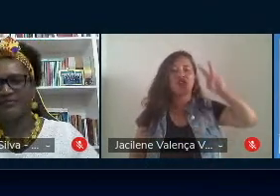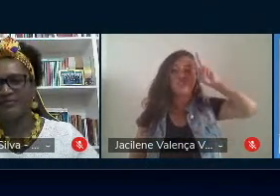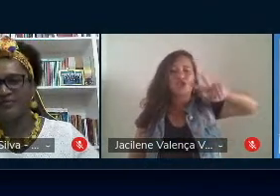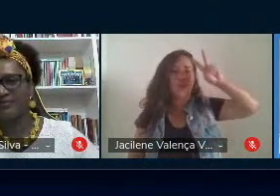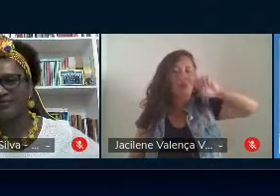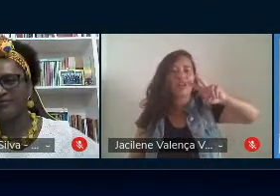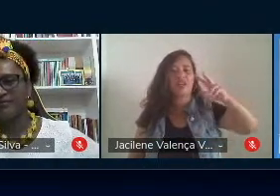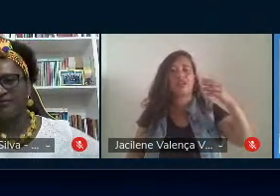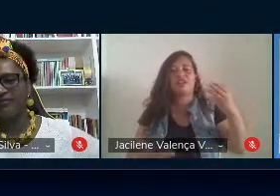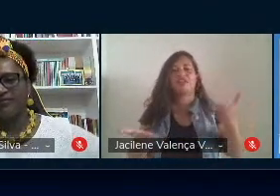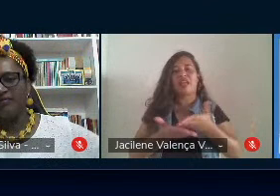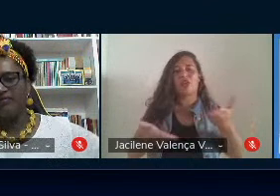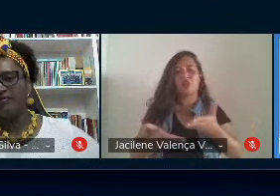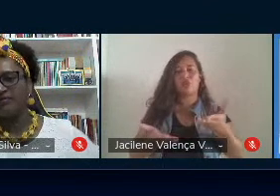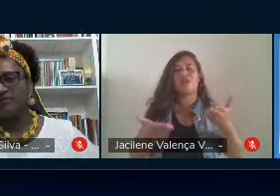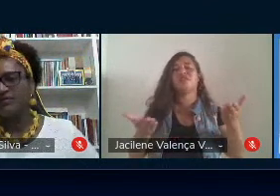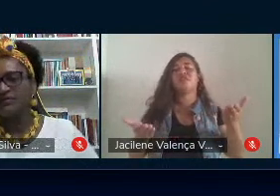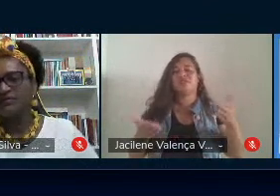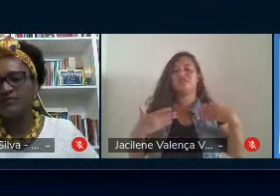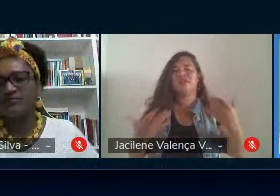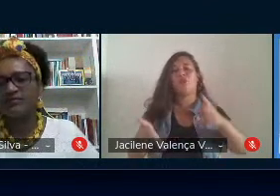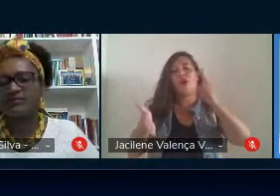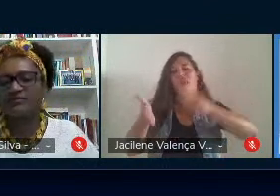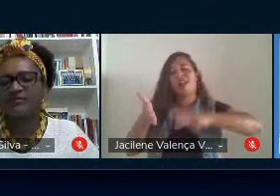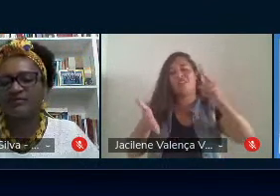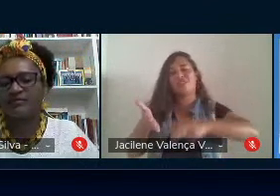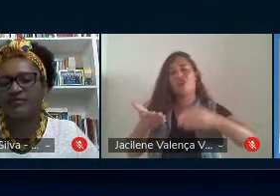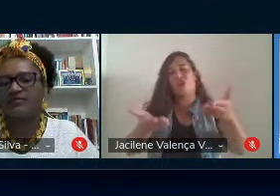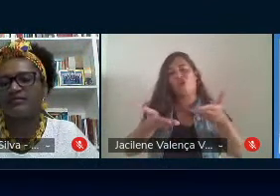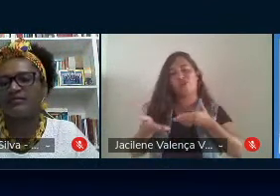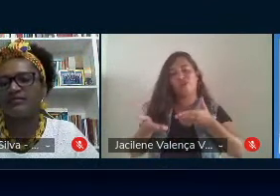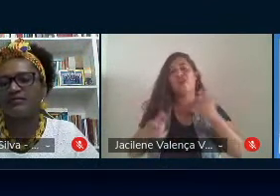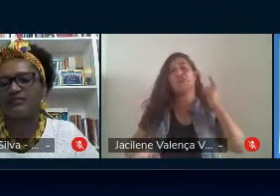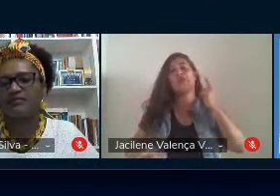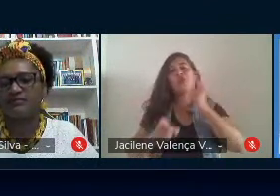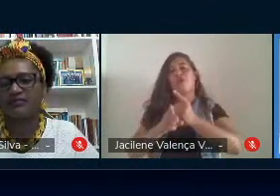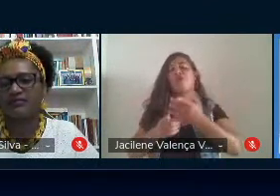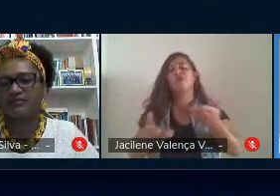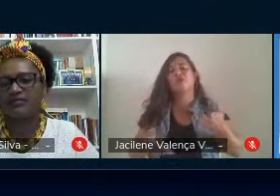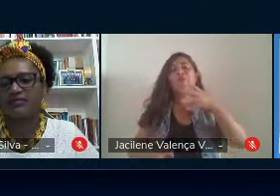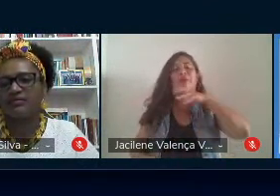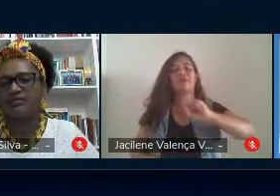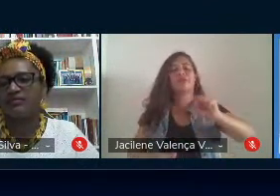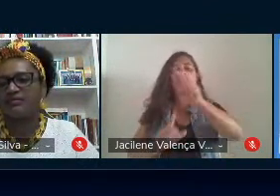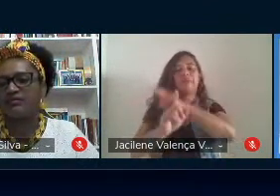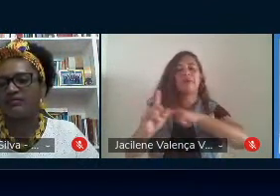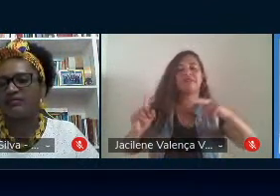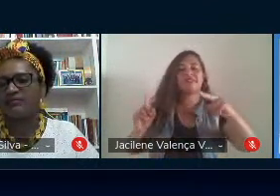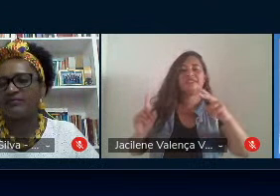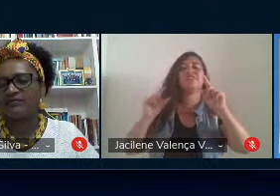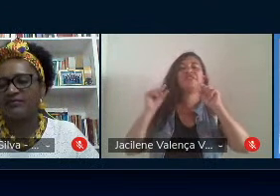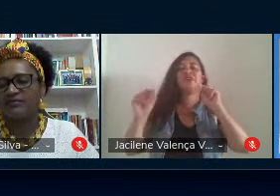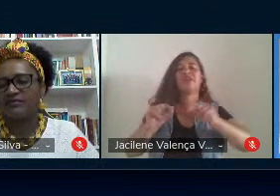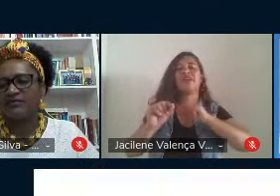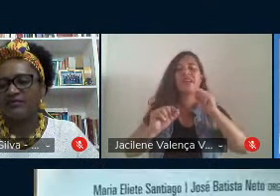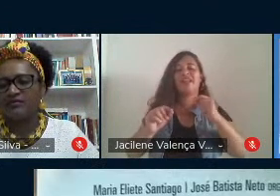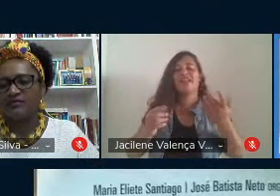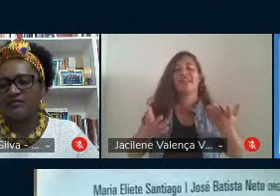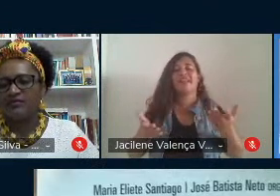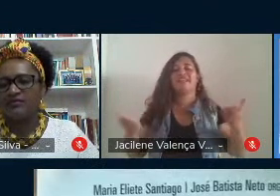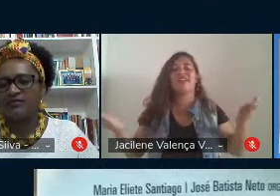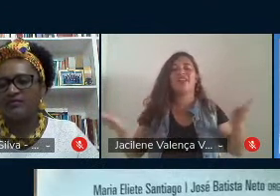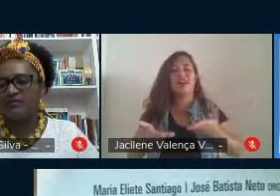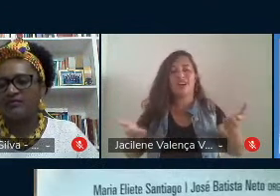Então, o convite à leitura e a esse encontro com Paulo Freire nessa perspectiva de atualidade